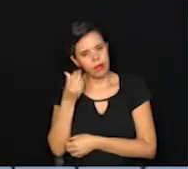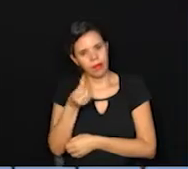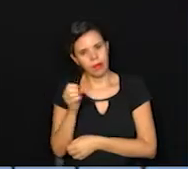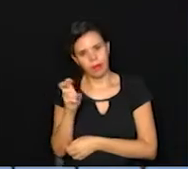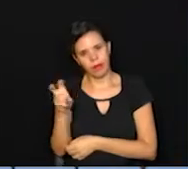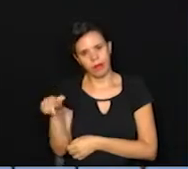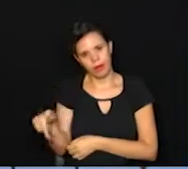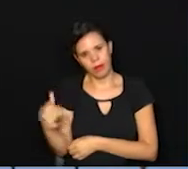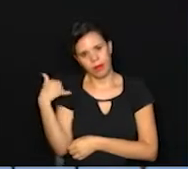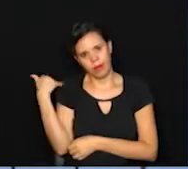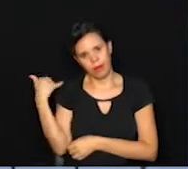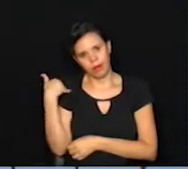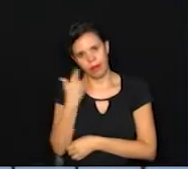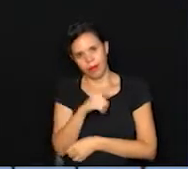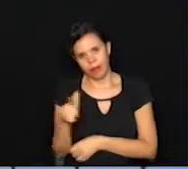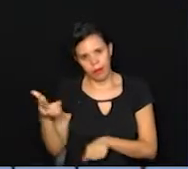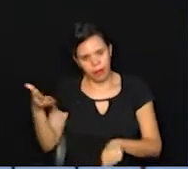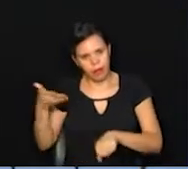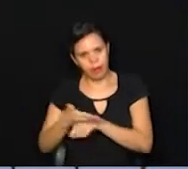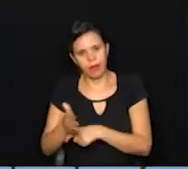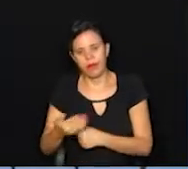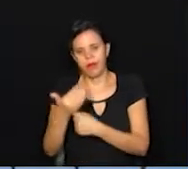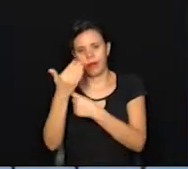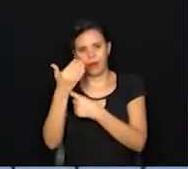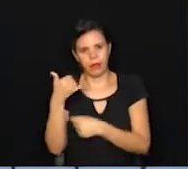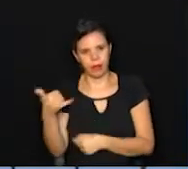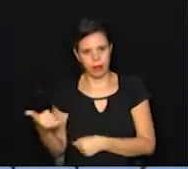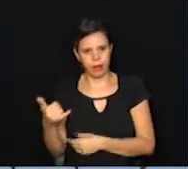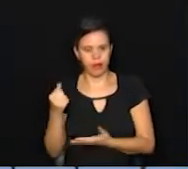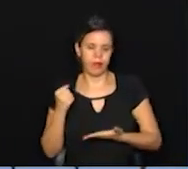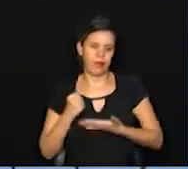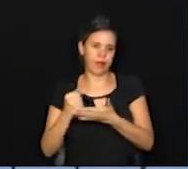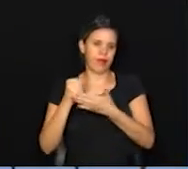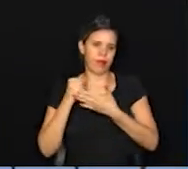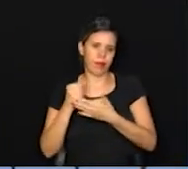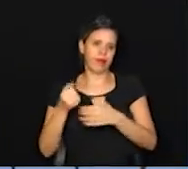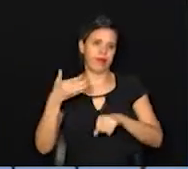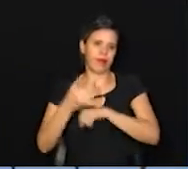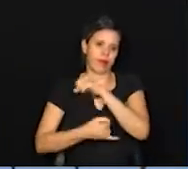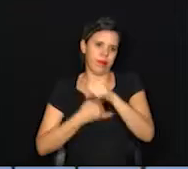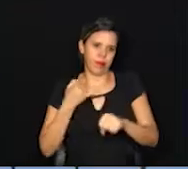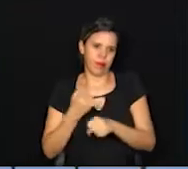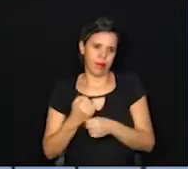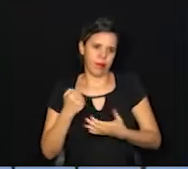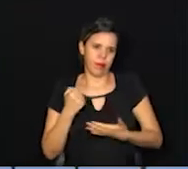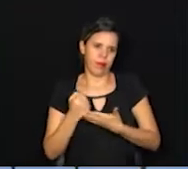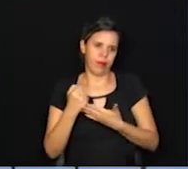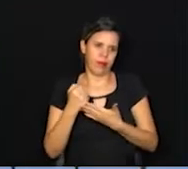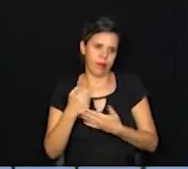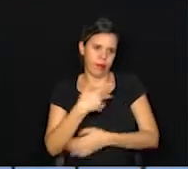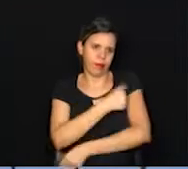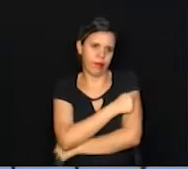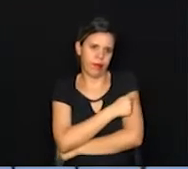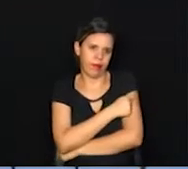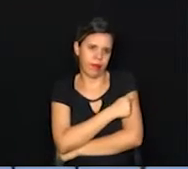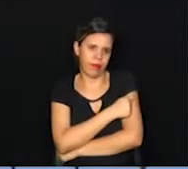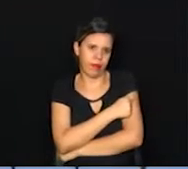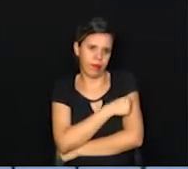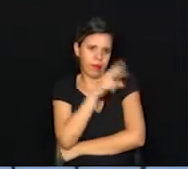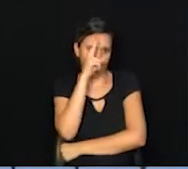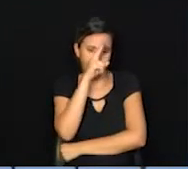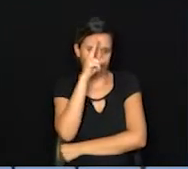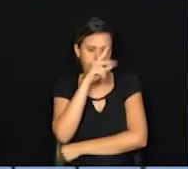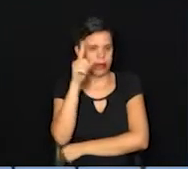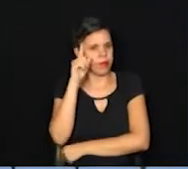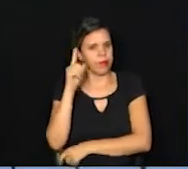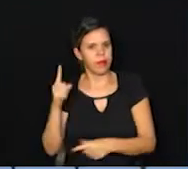67 anos que não tem acesso à tecnologia, ajude-a, entre no site para que ela possa ser vacinada. Lembrando